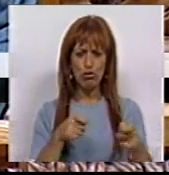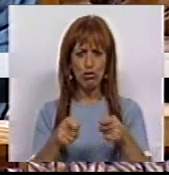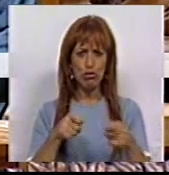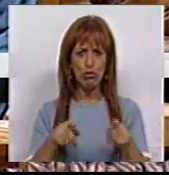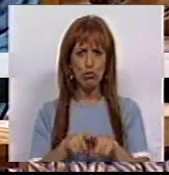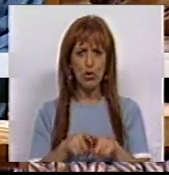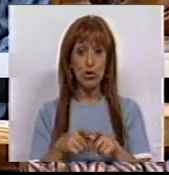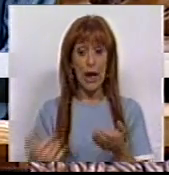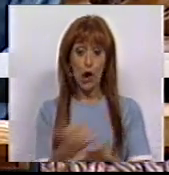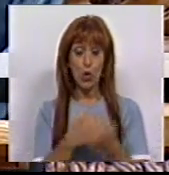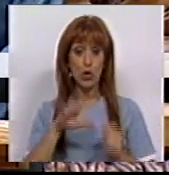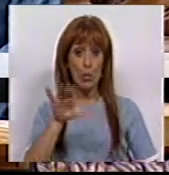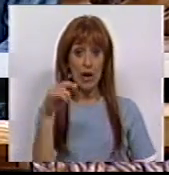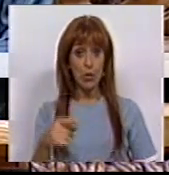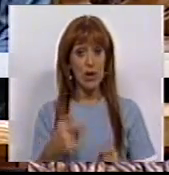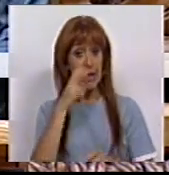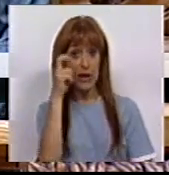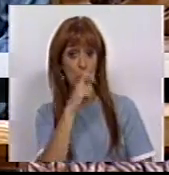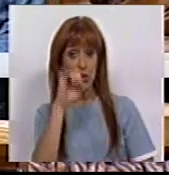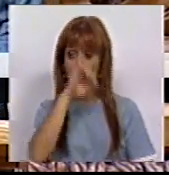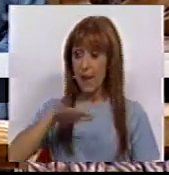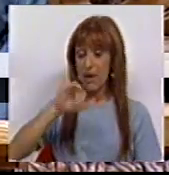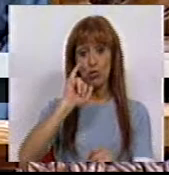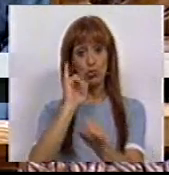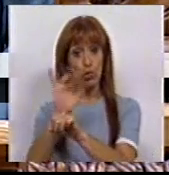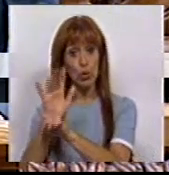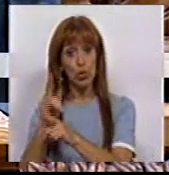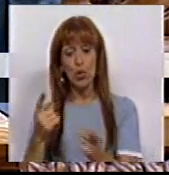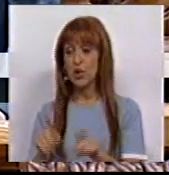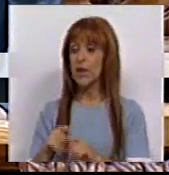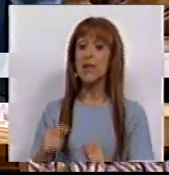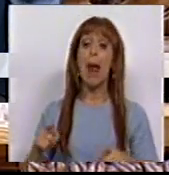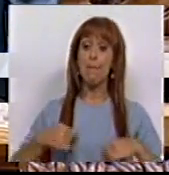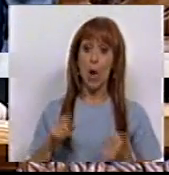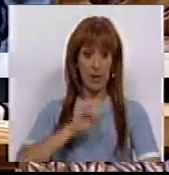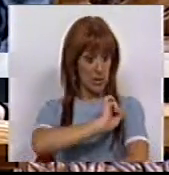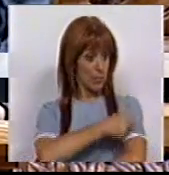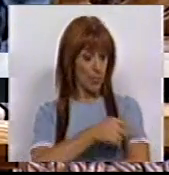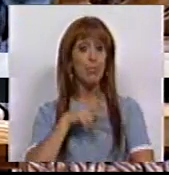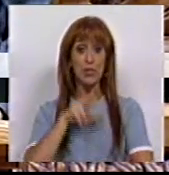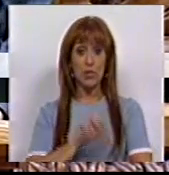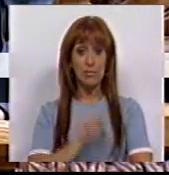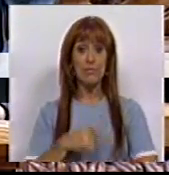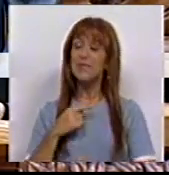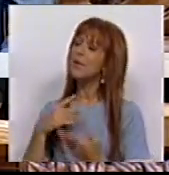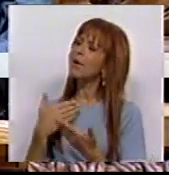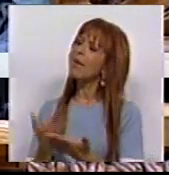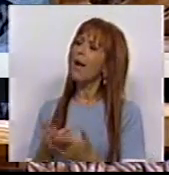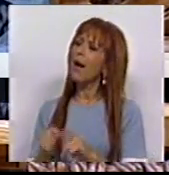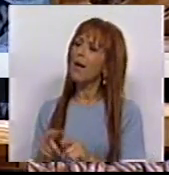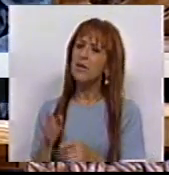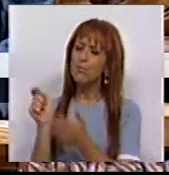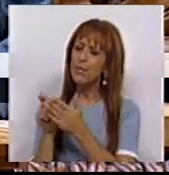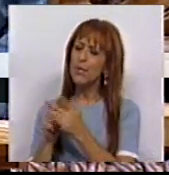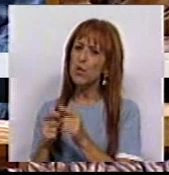dos recursos do país, energéticos, ambientais, etc, e para a própria soberania nacional ao sabor das